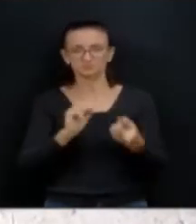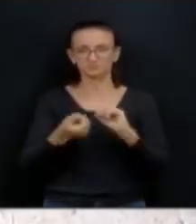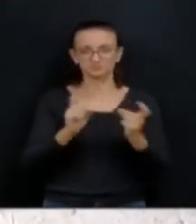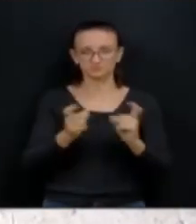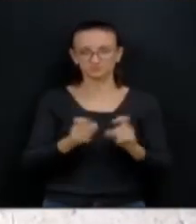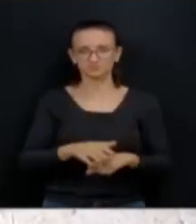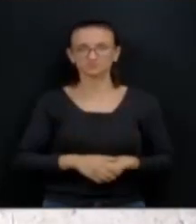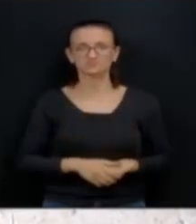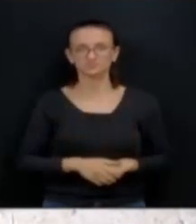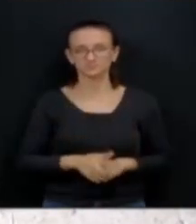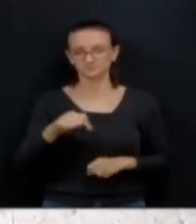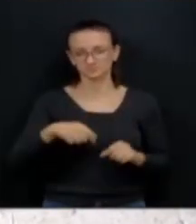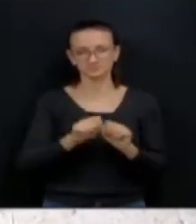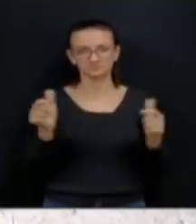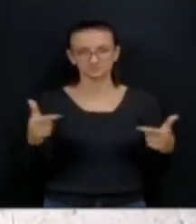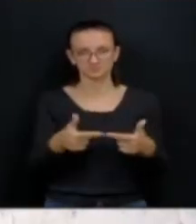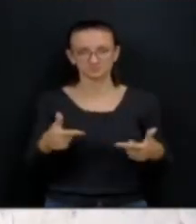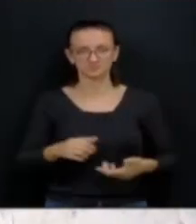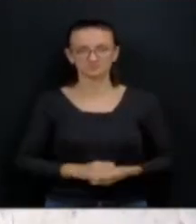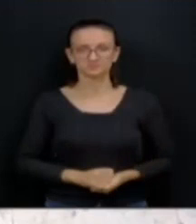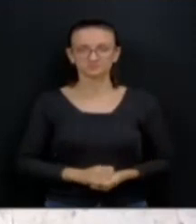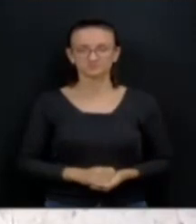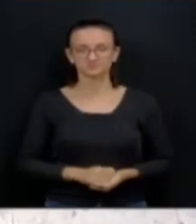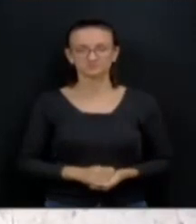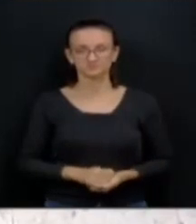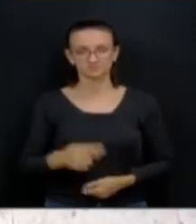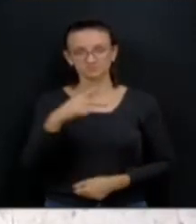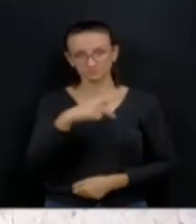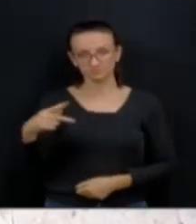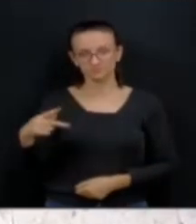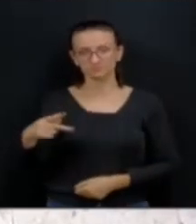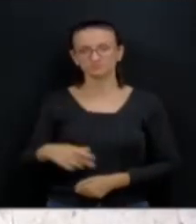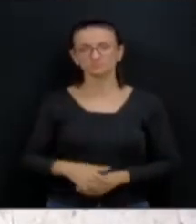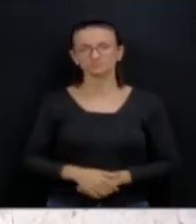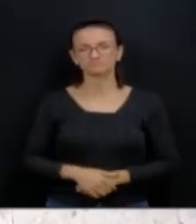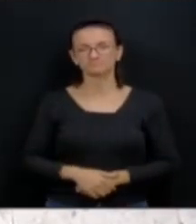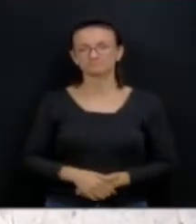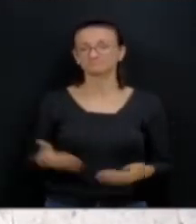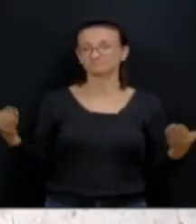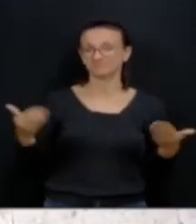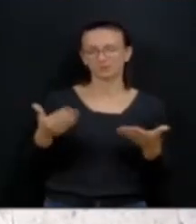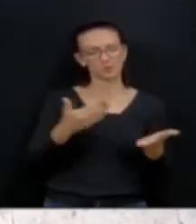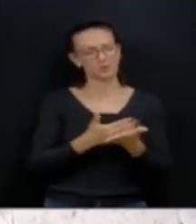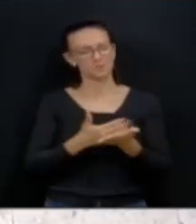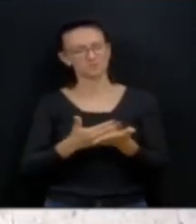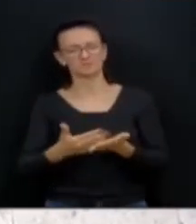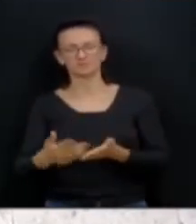sessão da Assembleia. Presidente, vamos agredir o presidente Lula,